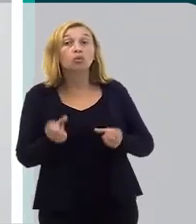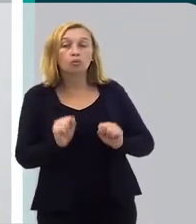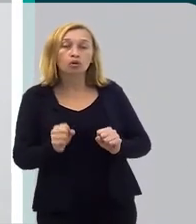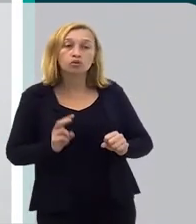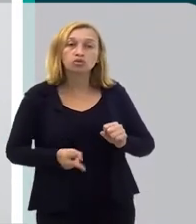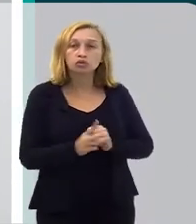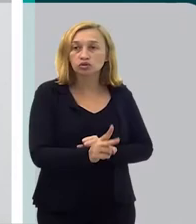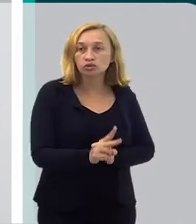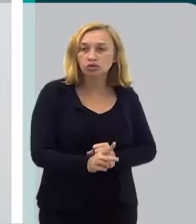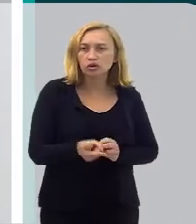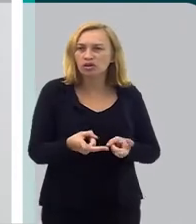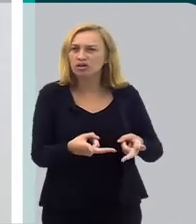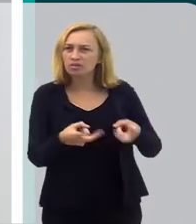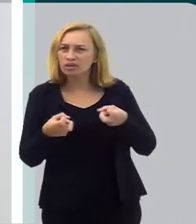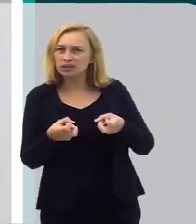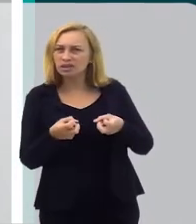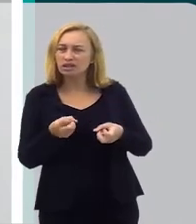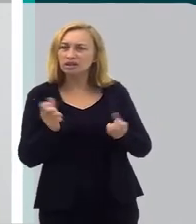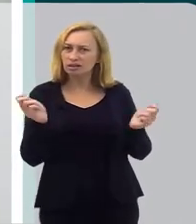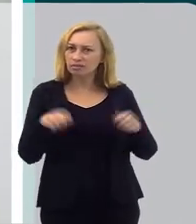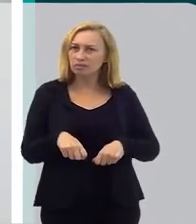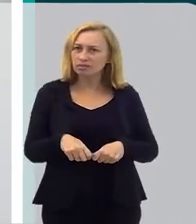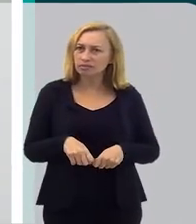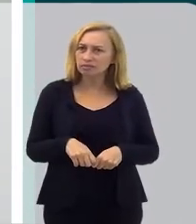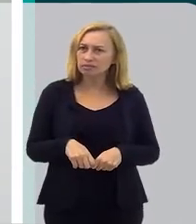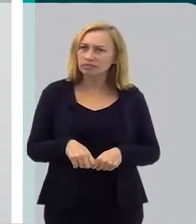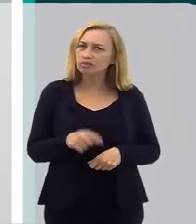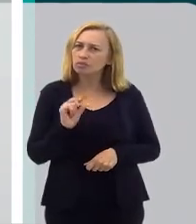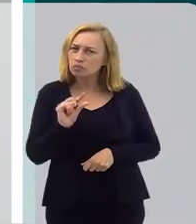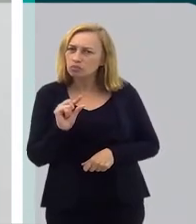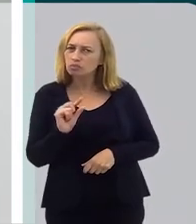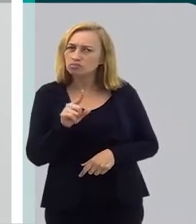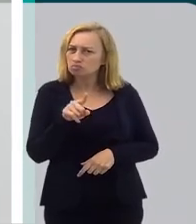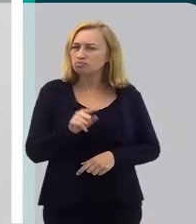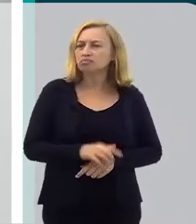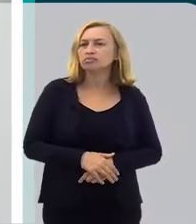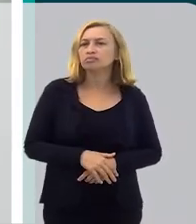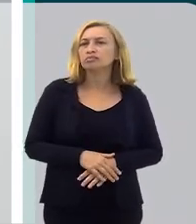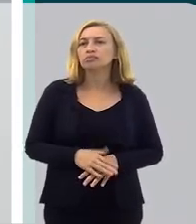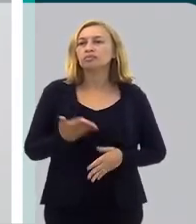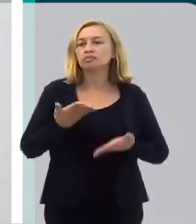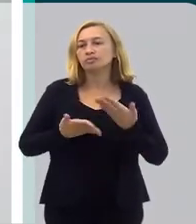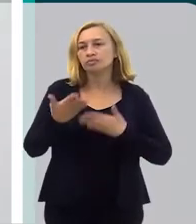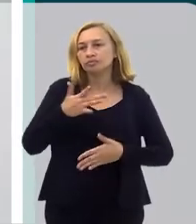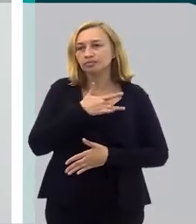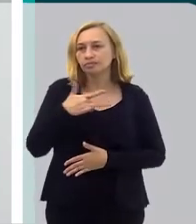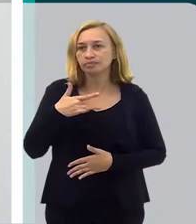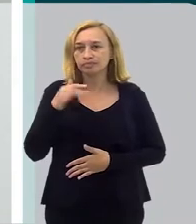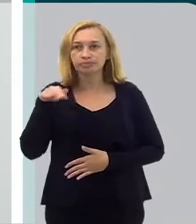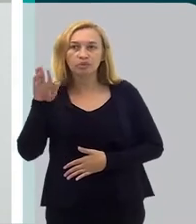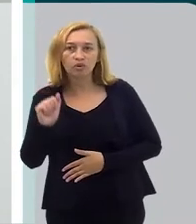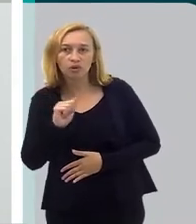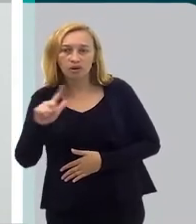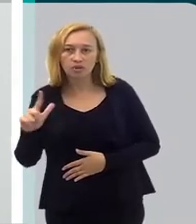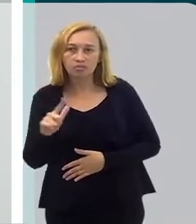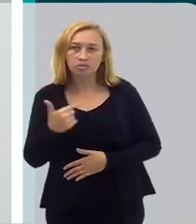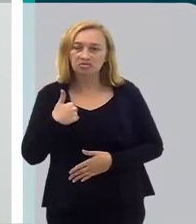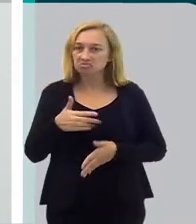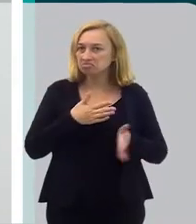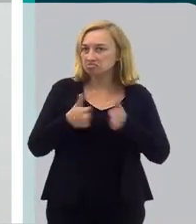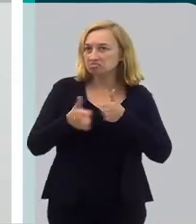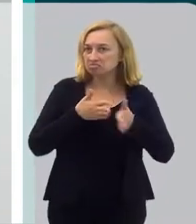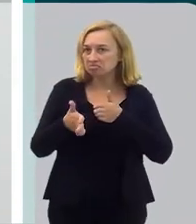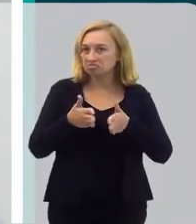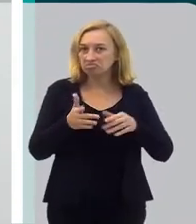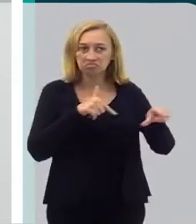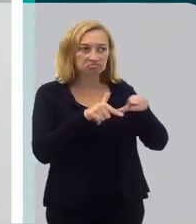pode construir aquilo, será que ele percebe que ele realmente é capaz, né? Entra um pouquinho por aí. Ah, eu vou cuidar da minha saúde bucal, mas eu nem tenho acesso